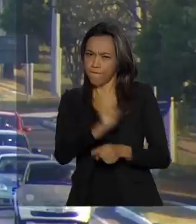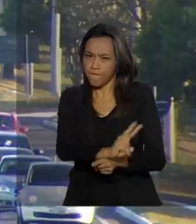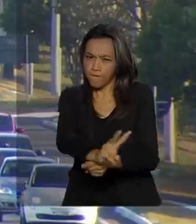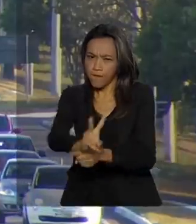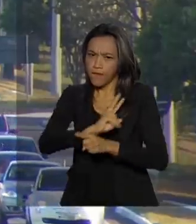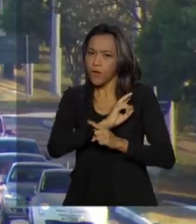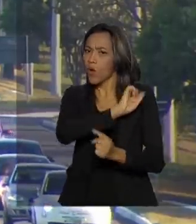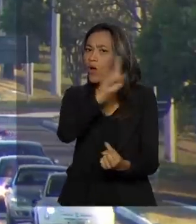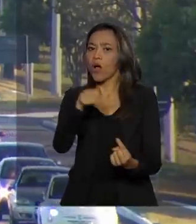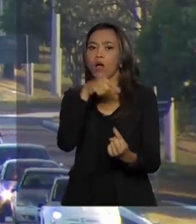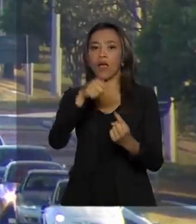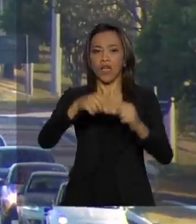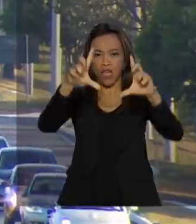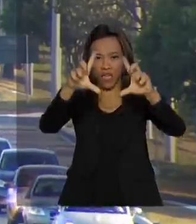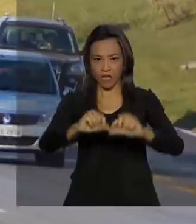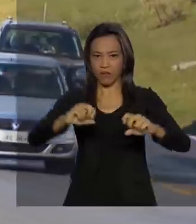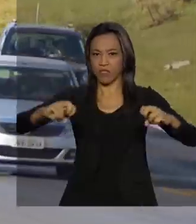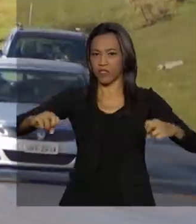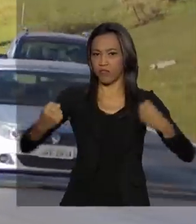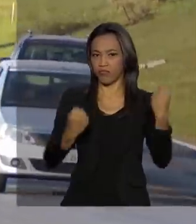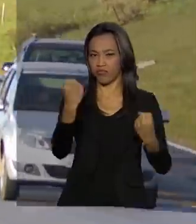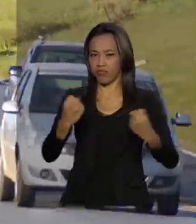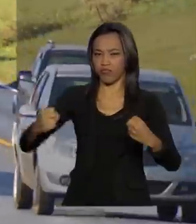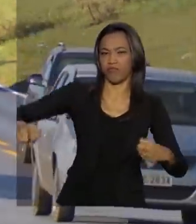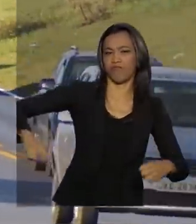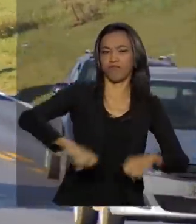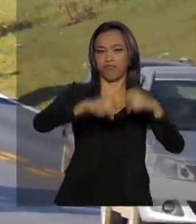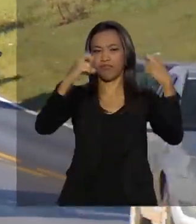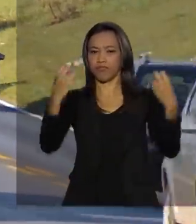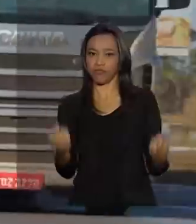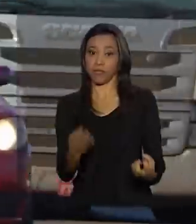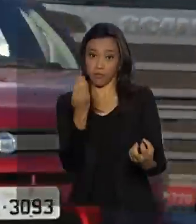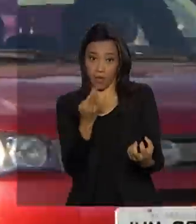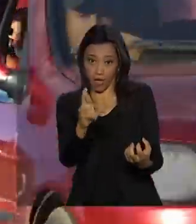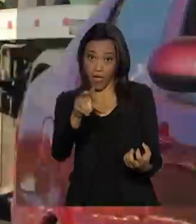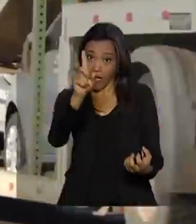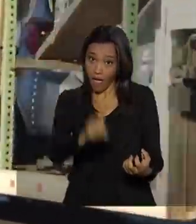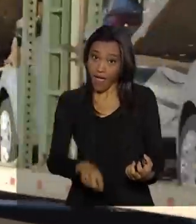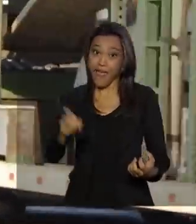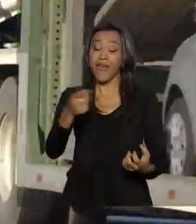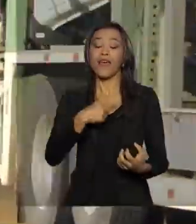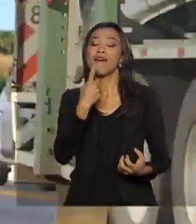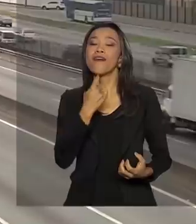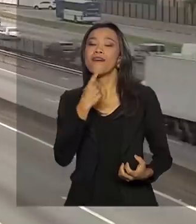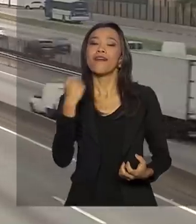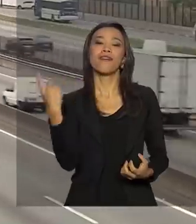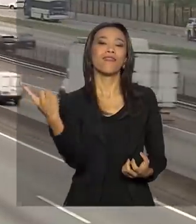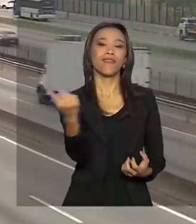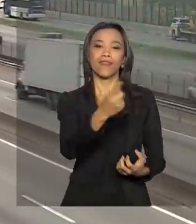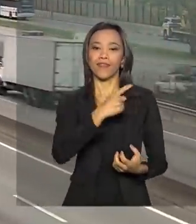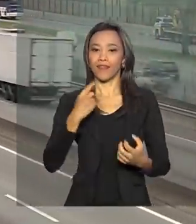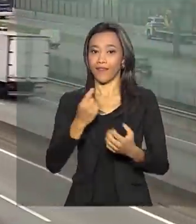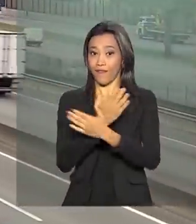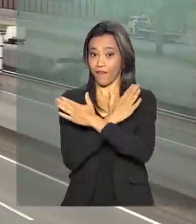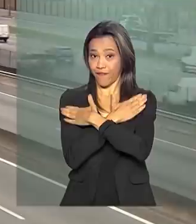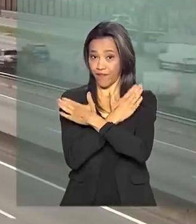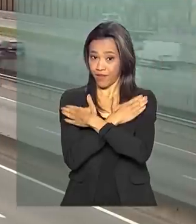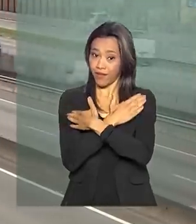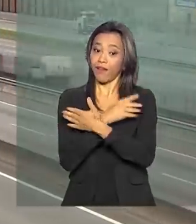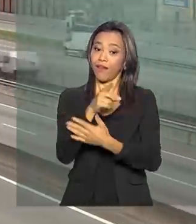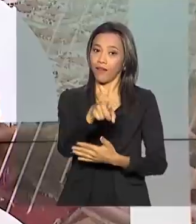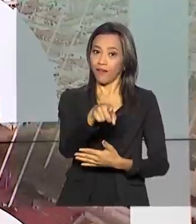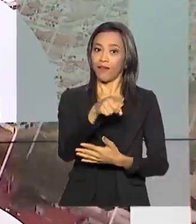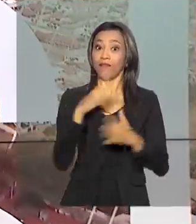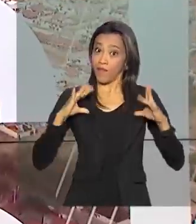para reduzir os acidentes nas estradas. É a Operação Proclamação da República da Polícia Rodoviária